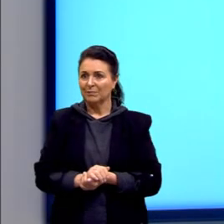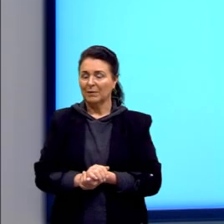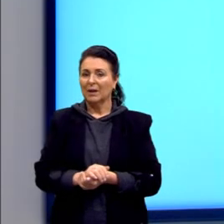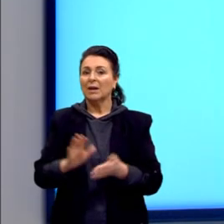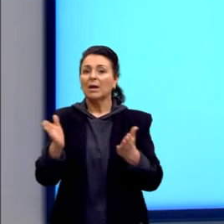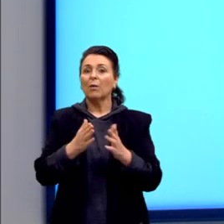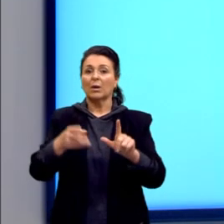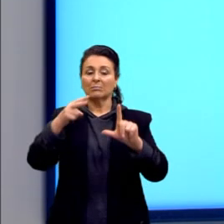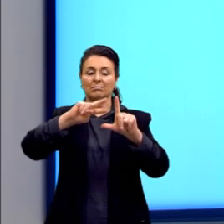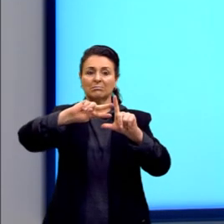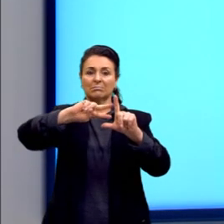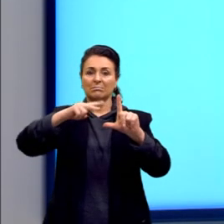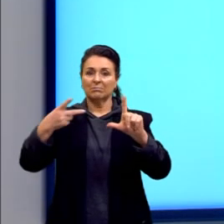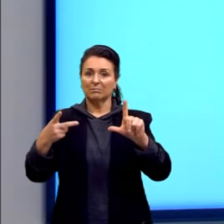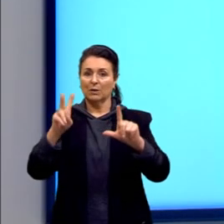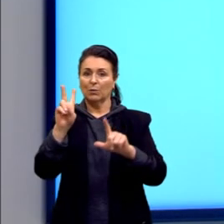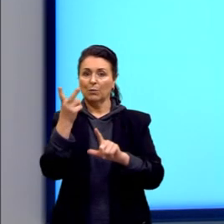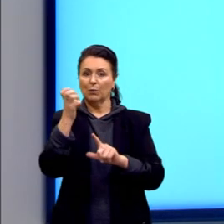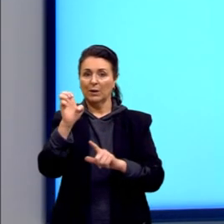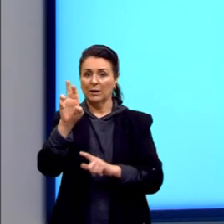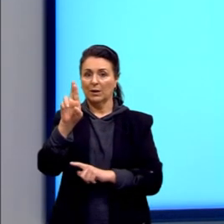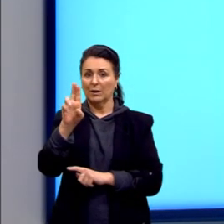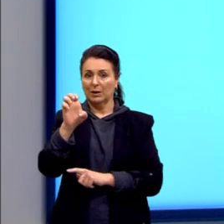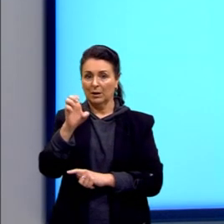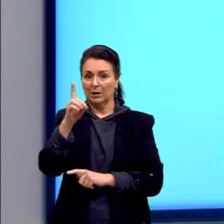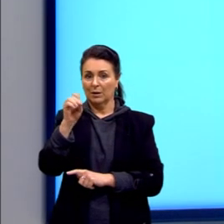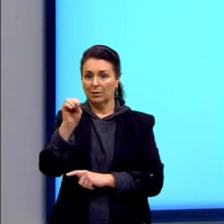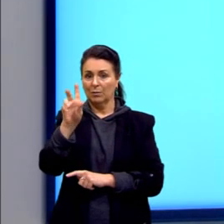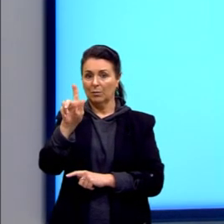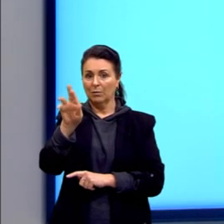Heredrogramos. Geralmente, eles aparecem também nas provas.